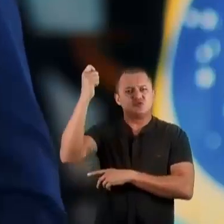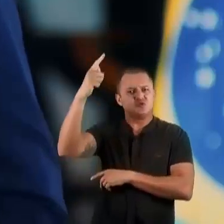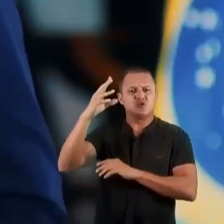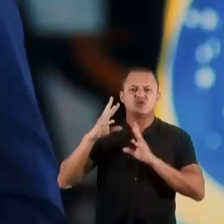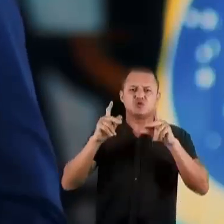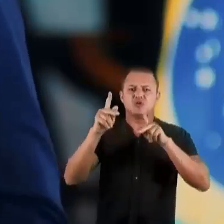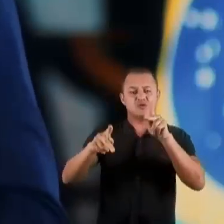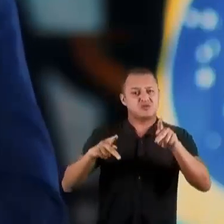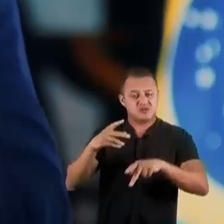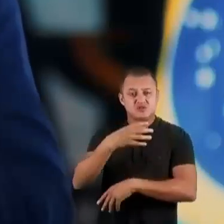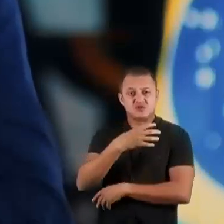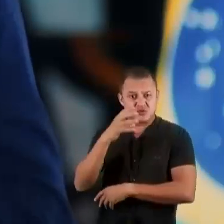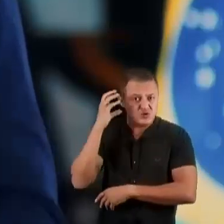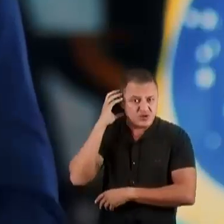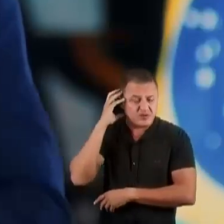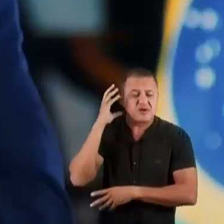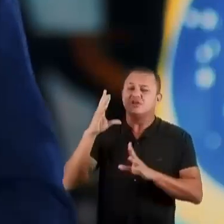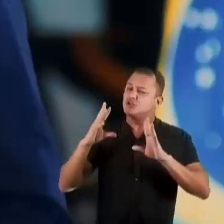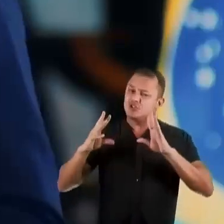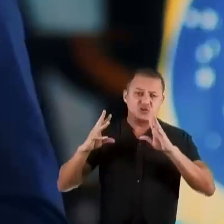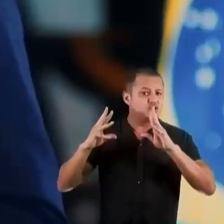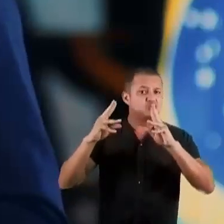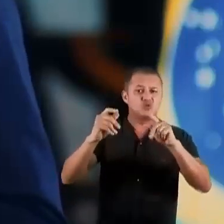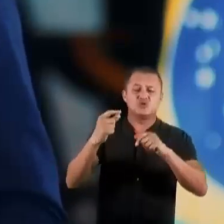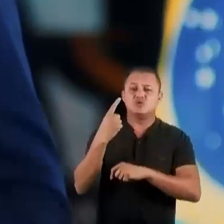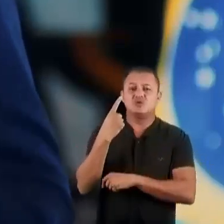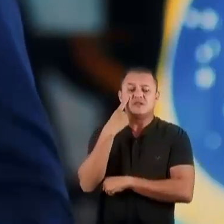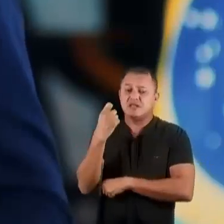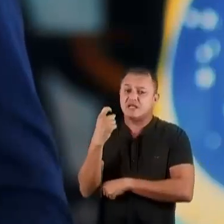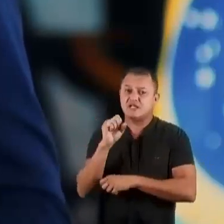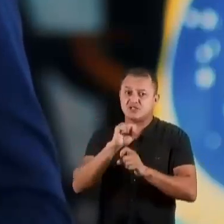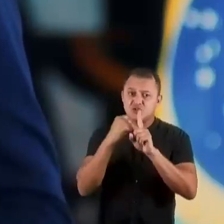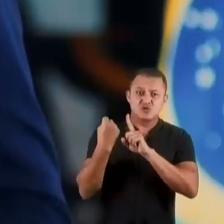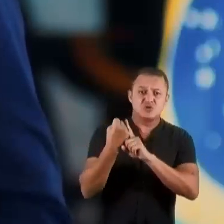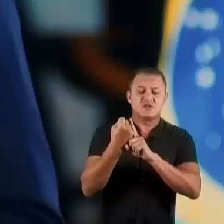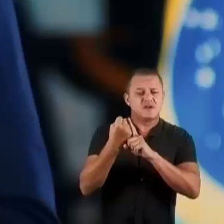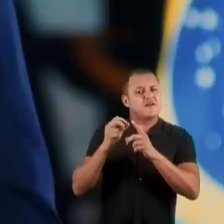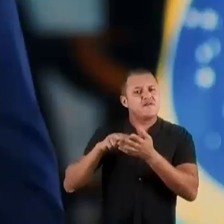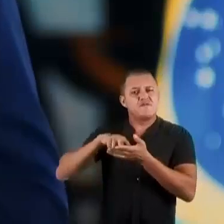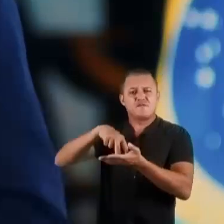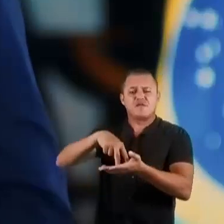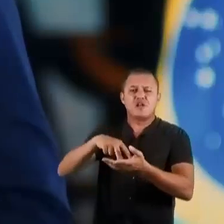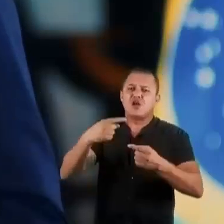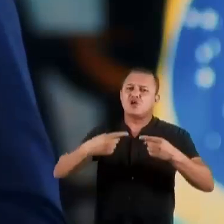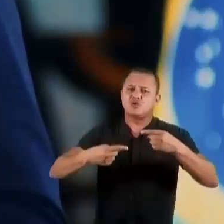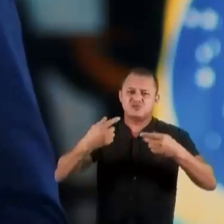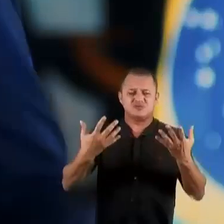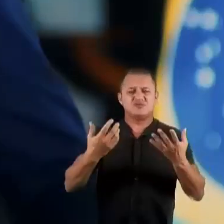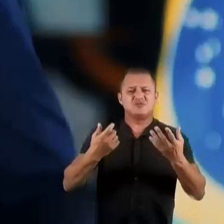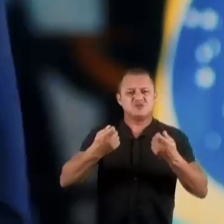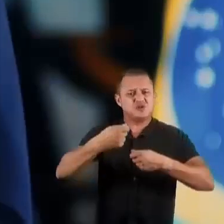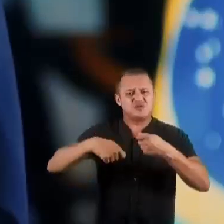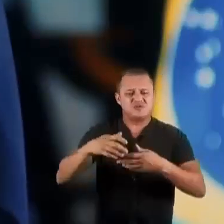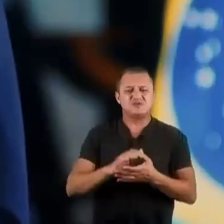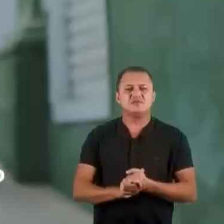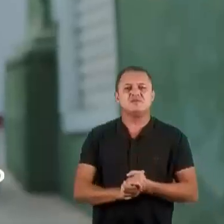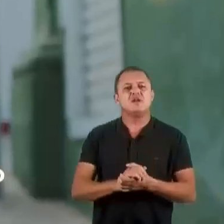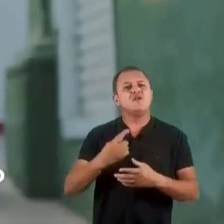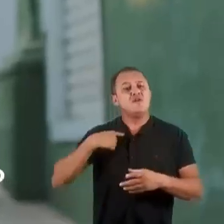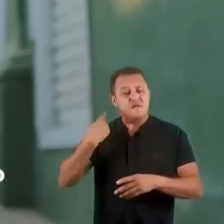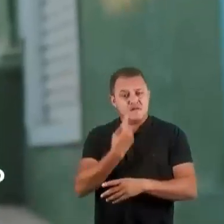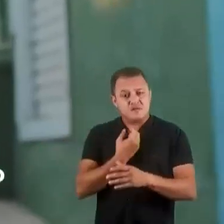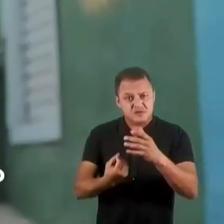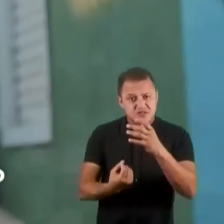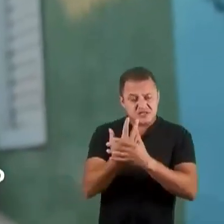e o compromisso de dar energia solar para a população, de interesse social e que fortaleça a economia de Cuiabá.